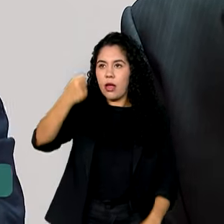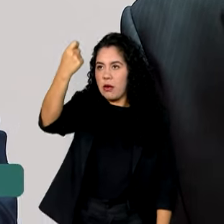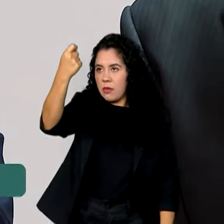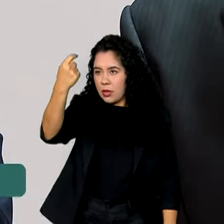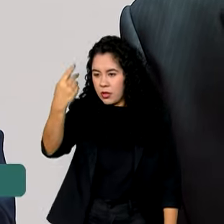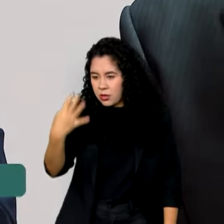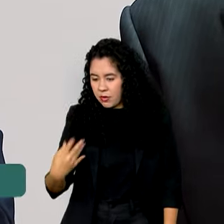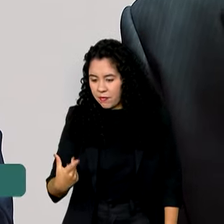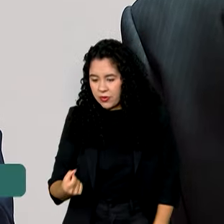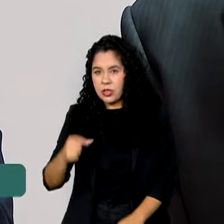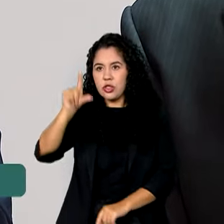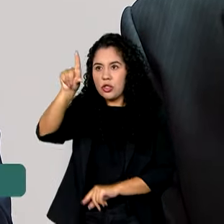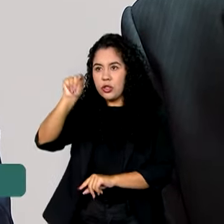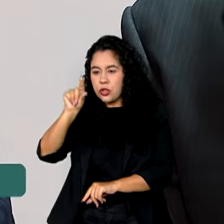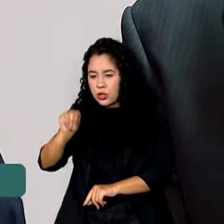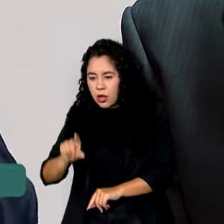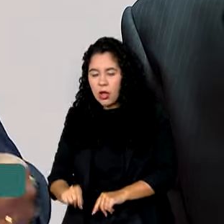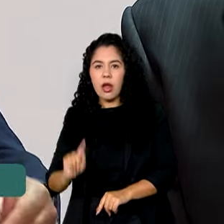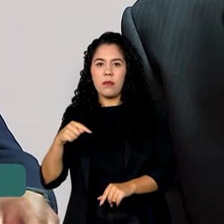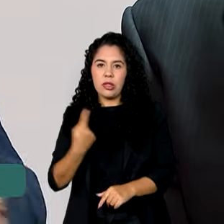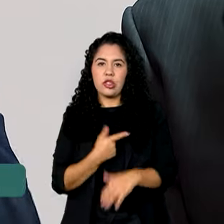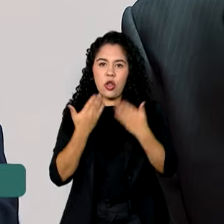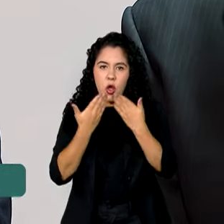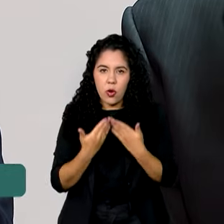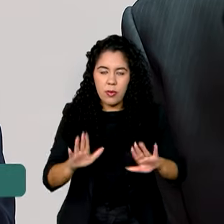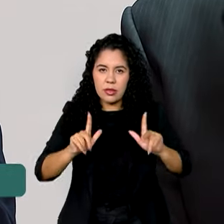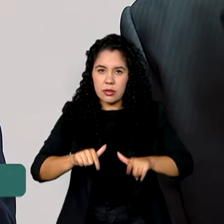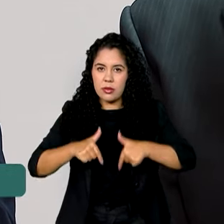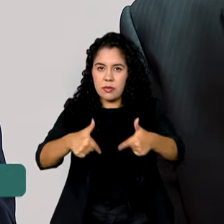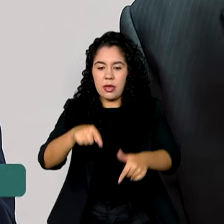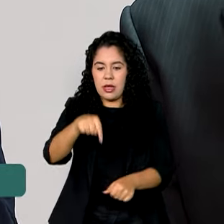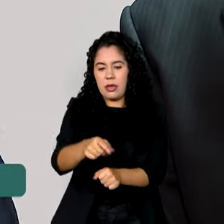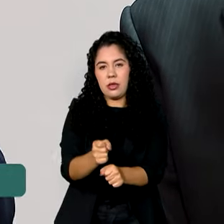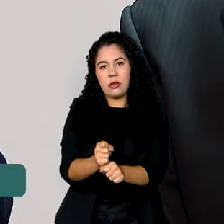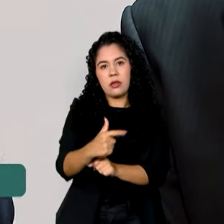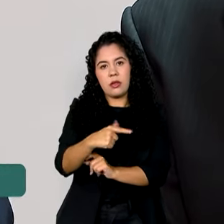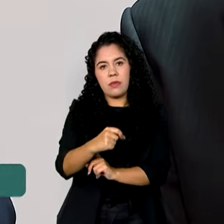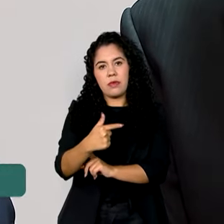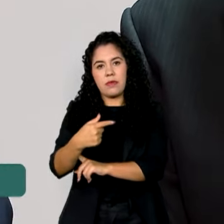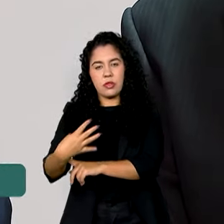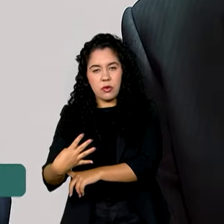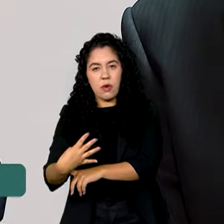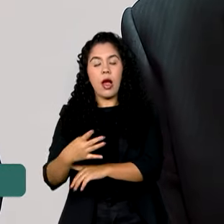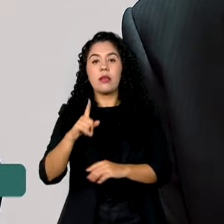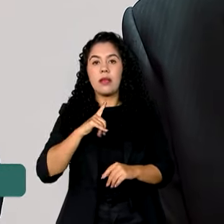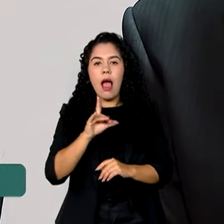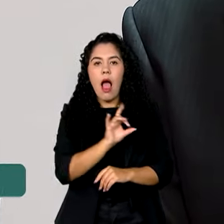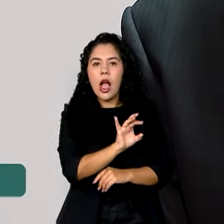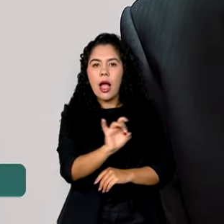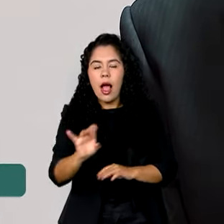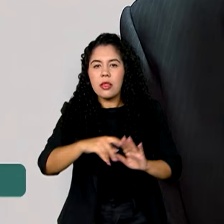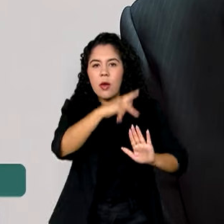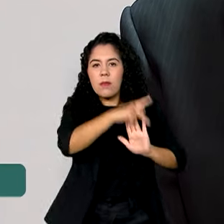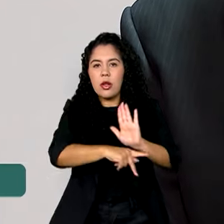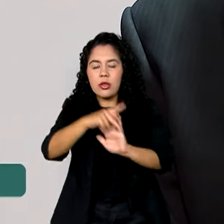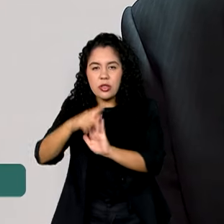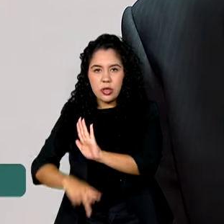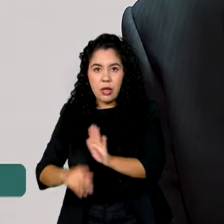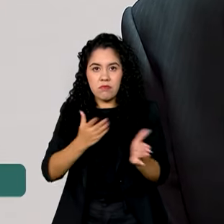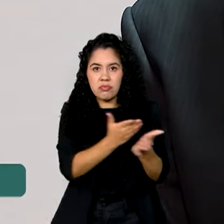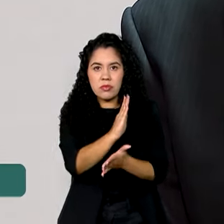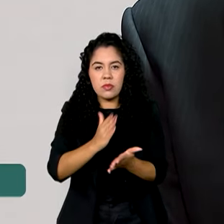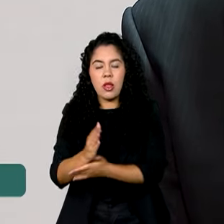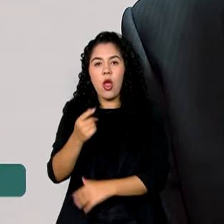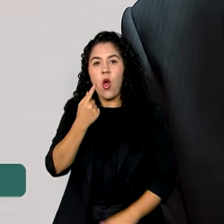agirmos já e começarmos a agir nesse ano de 2024. Cada projeto aprovado é 1 milhão e 200 mil reais.